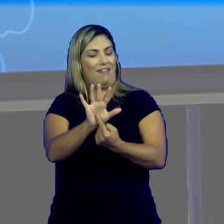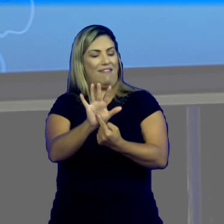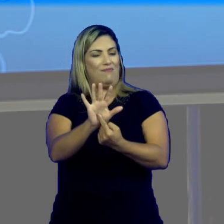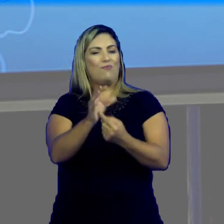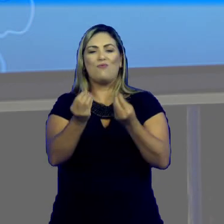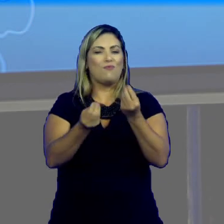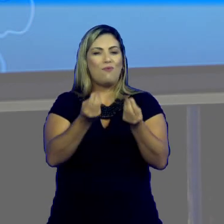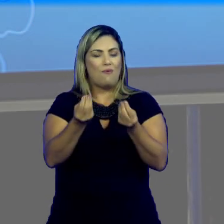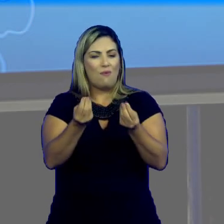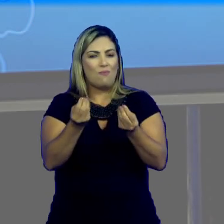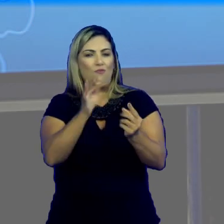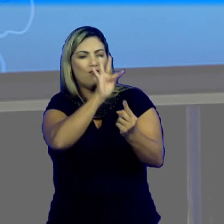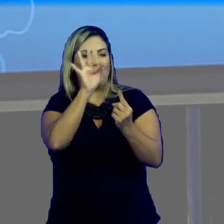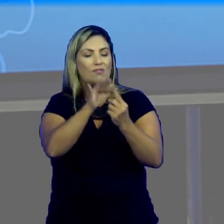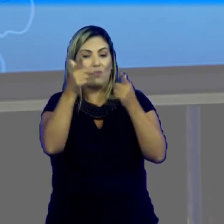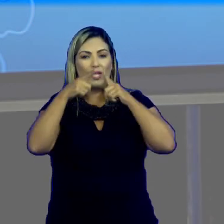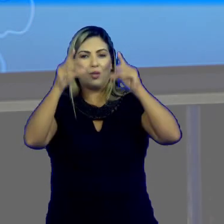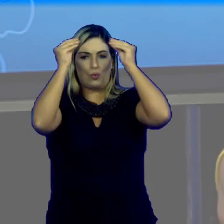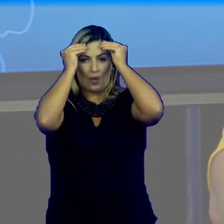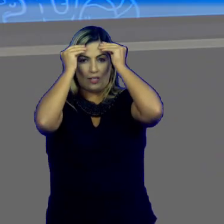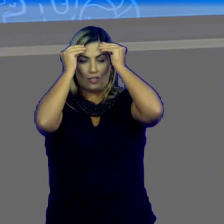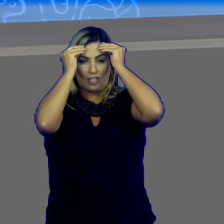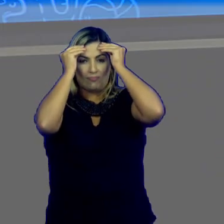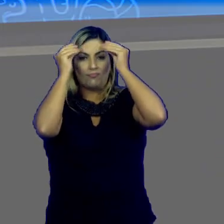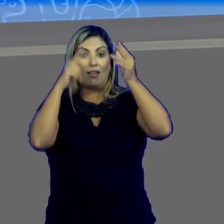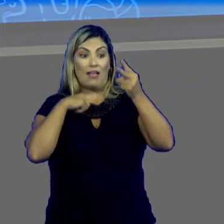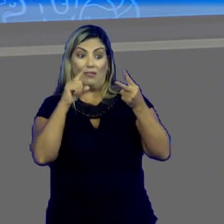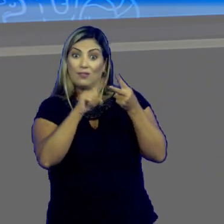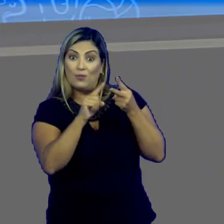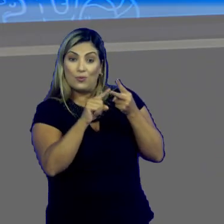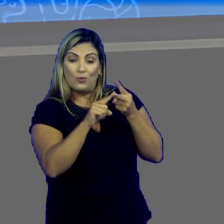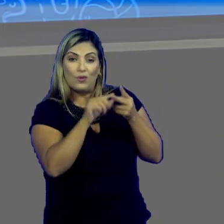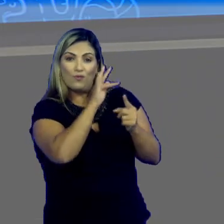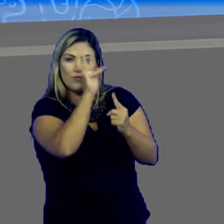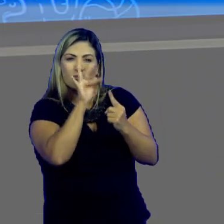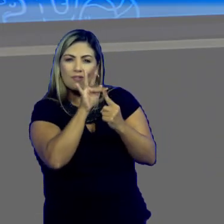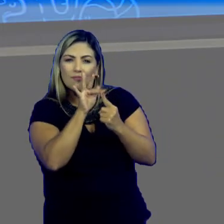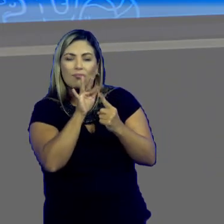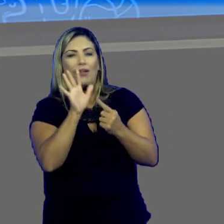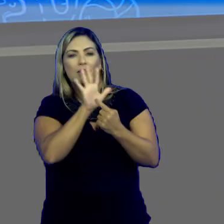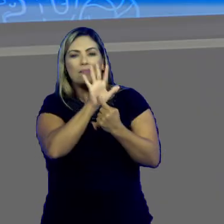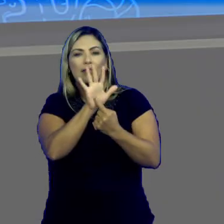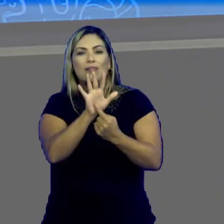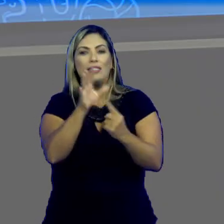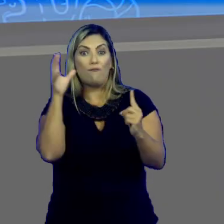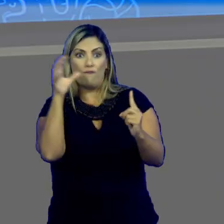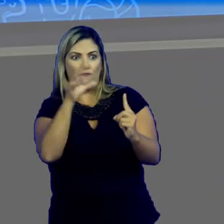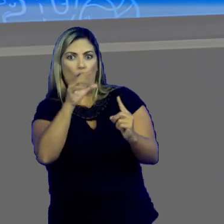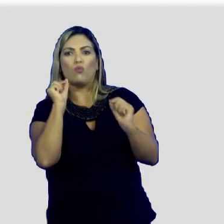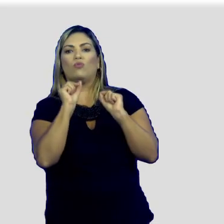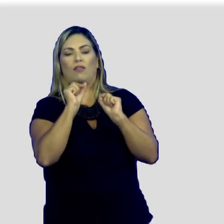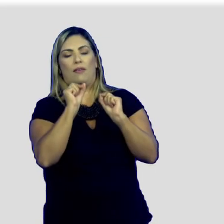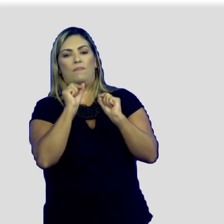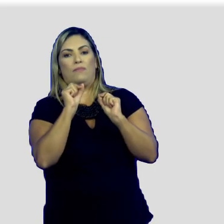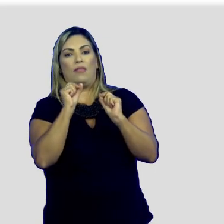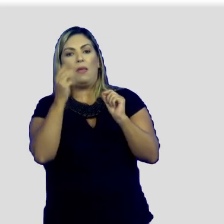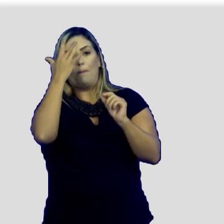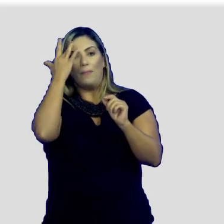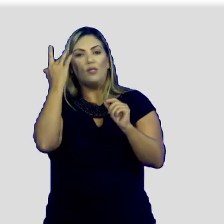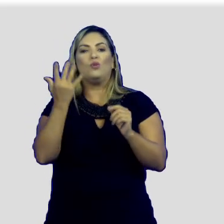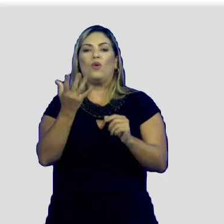vocês a segunda função da linguagem. Essa segunda função, ela vai dar ênfase no